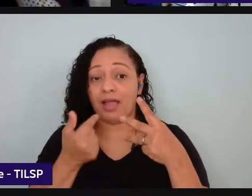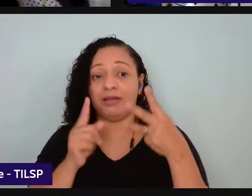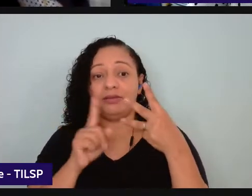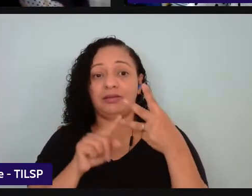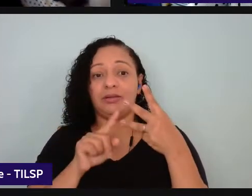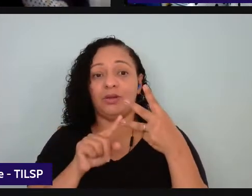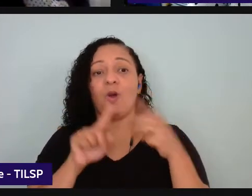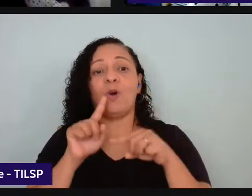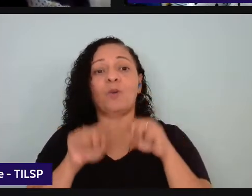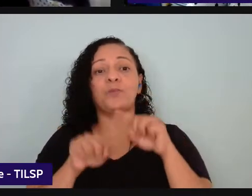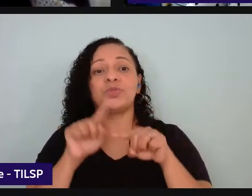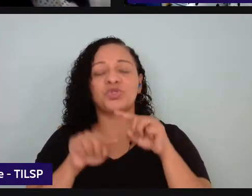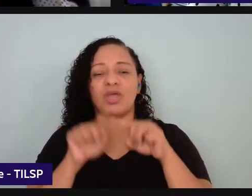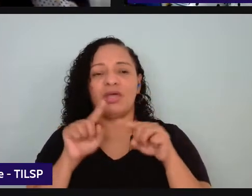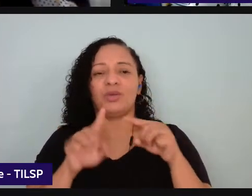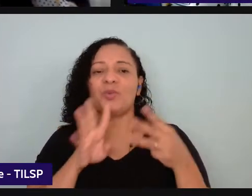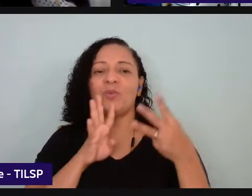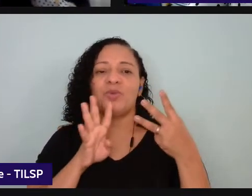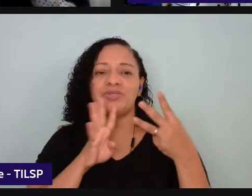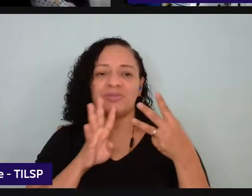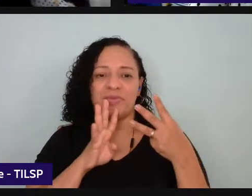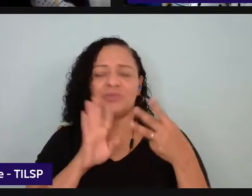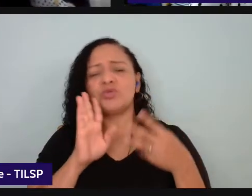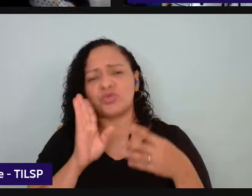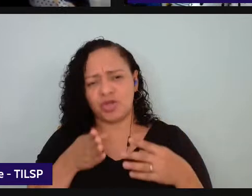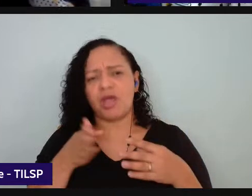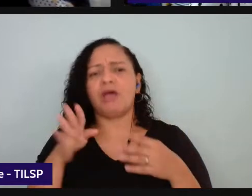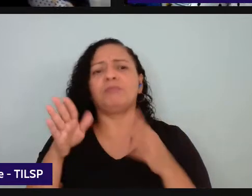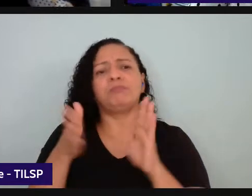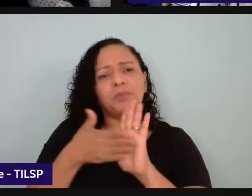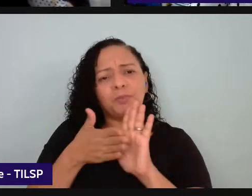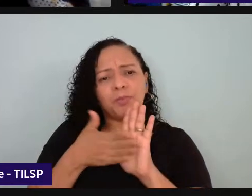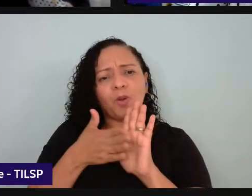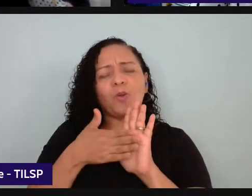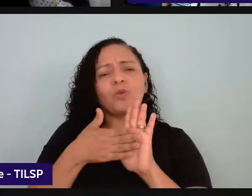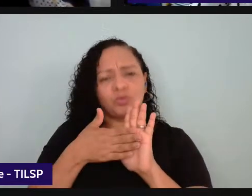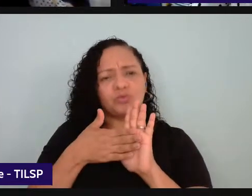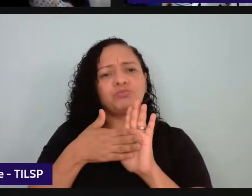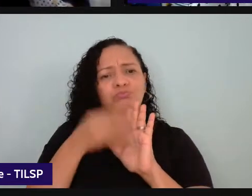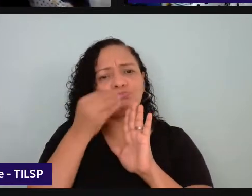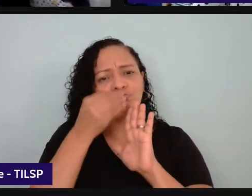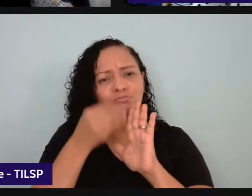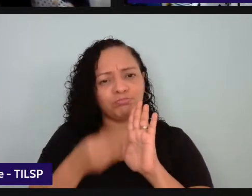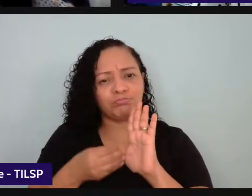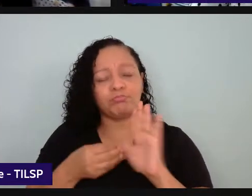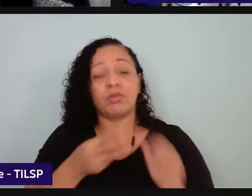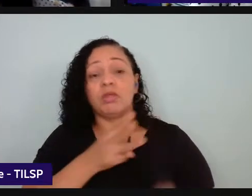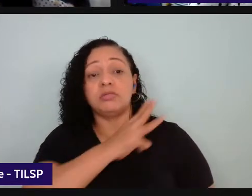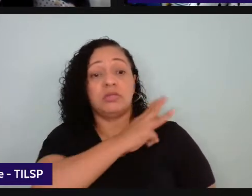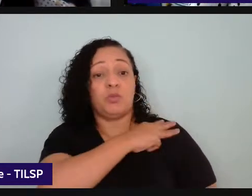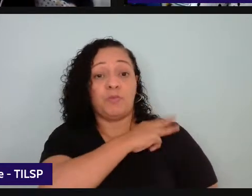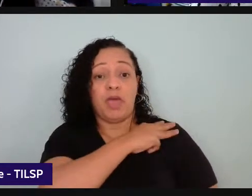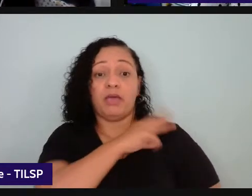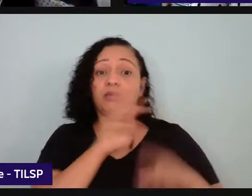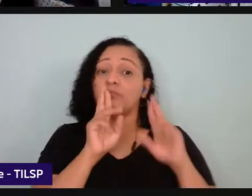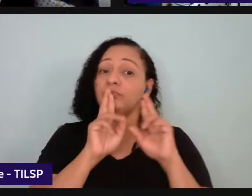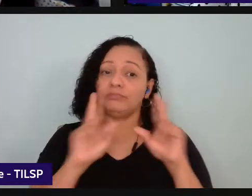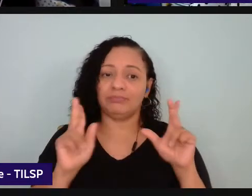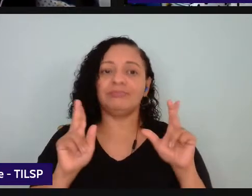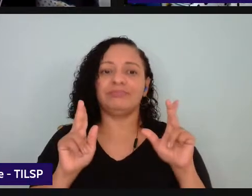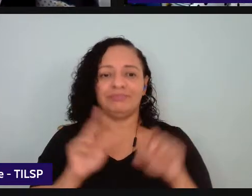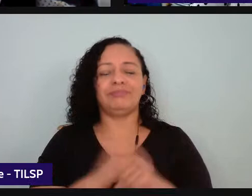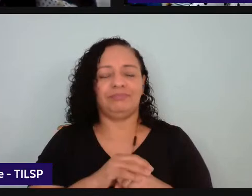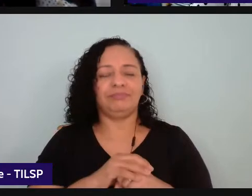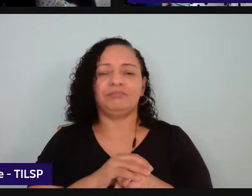conhecimento já vieram ali propostos né para o ensino médio não houve essa proposição isso fica